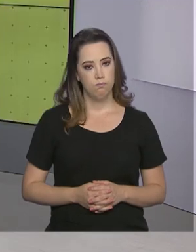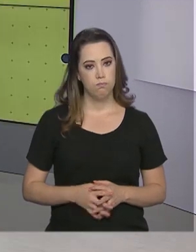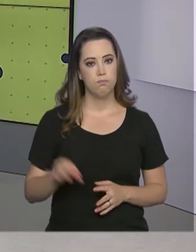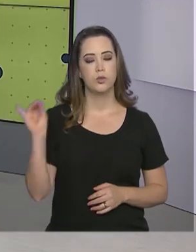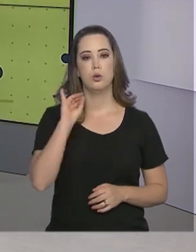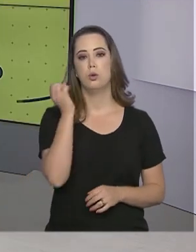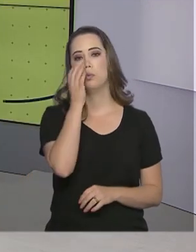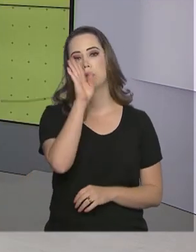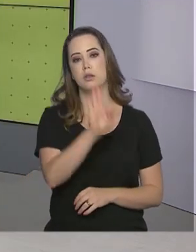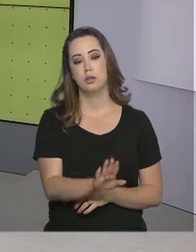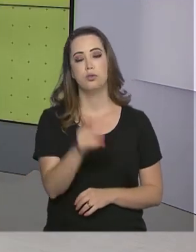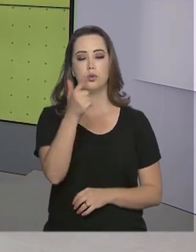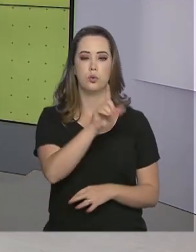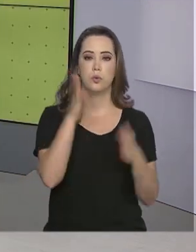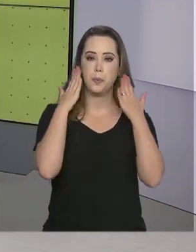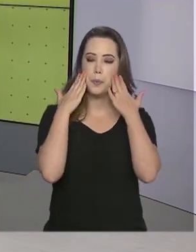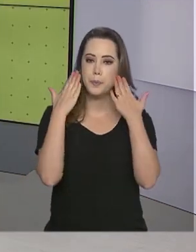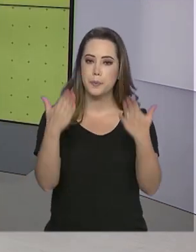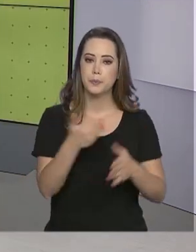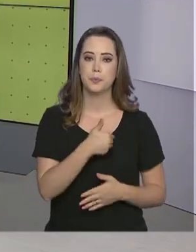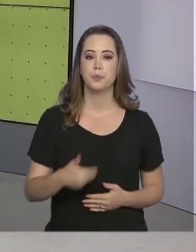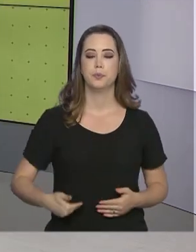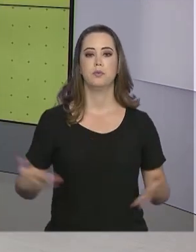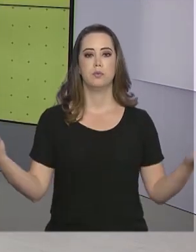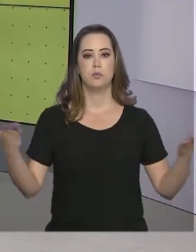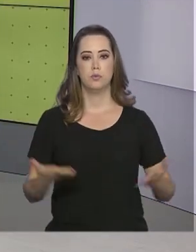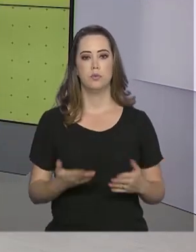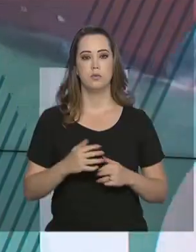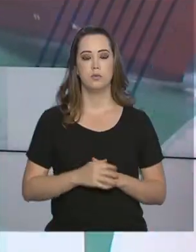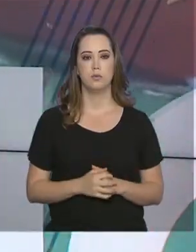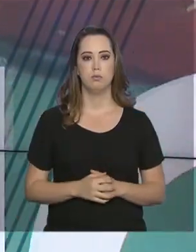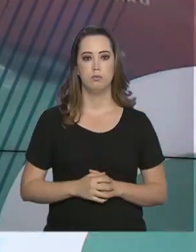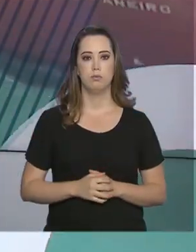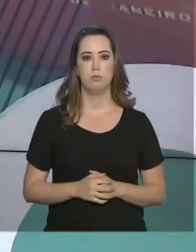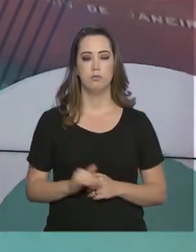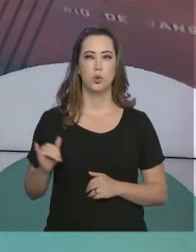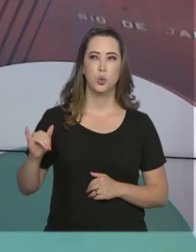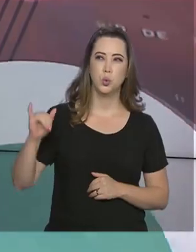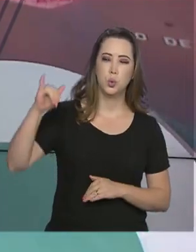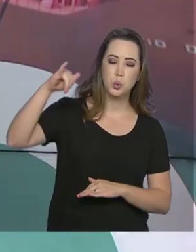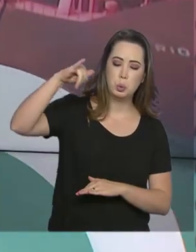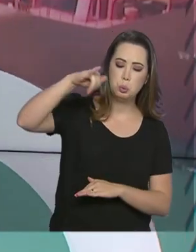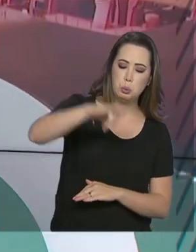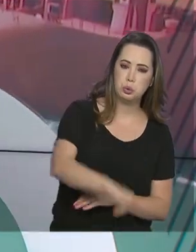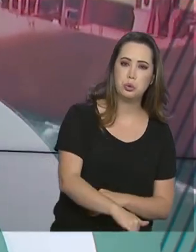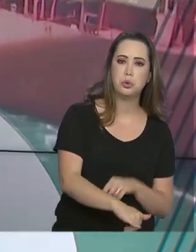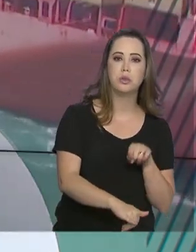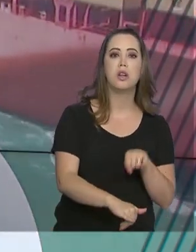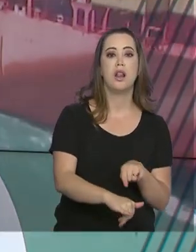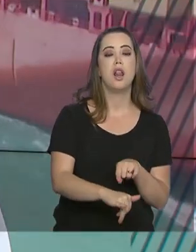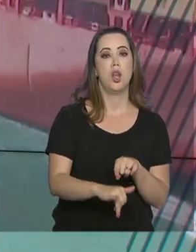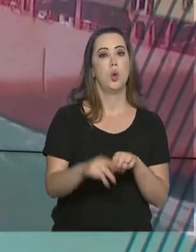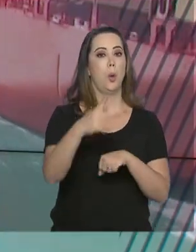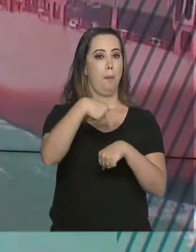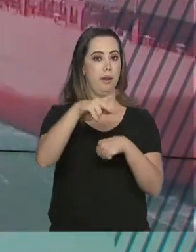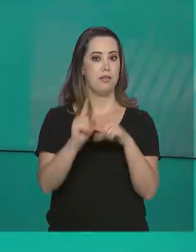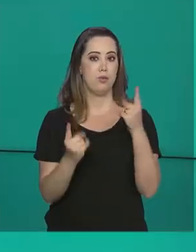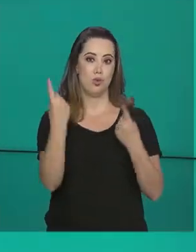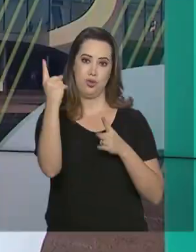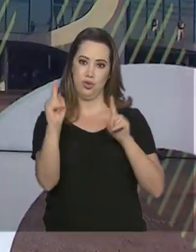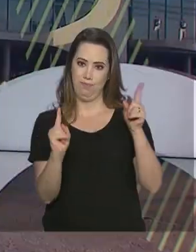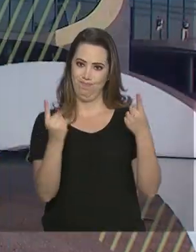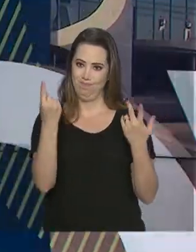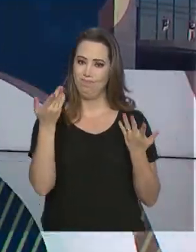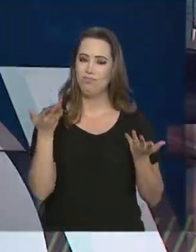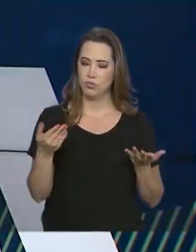Olá, boa tarde. Já estamos de volta com o Governo Agora. Queda do avião chileno. O Ministério da Defesa divulgou